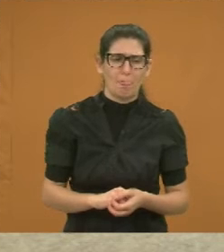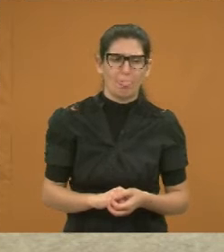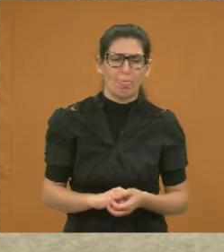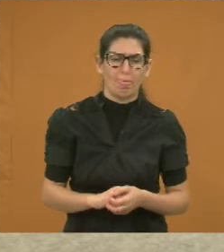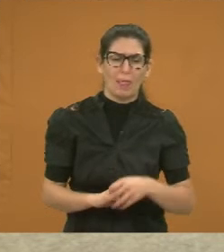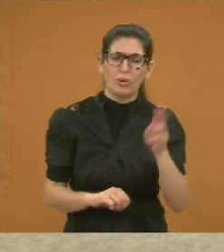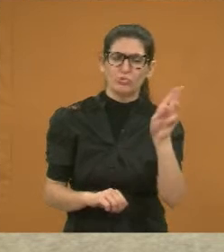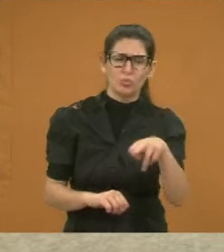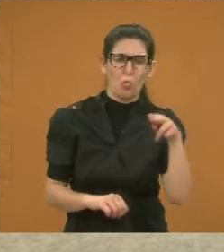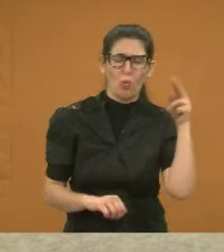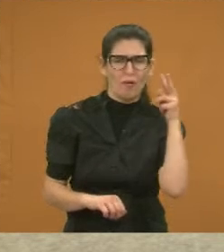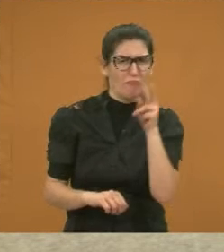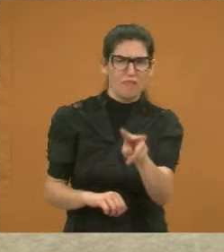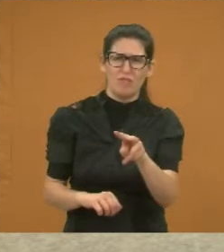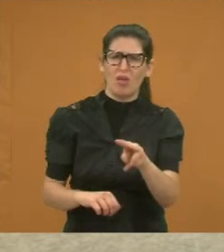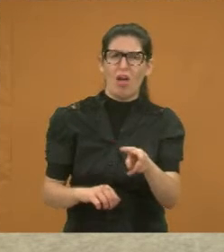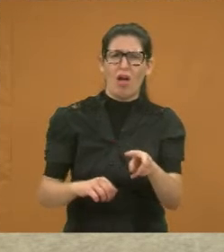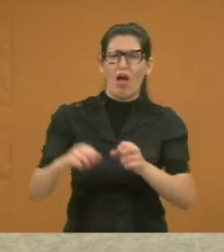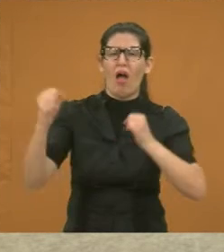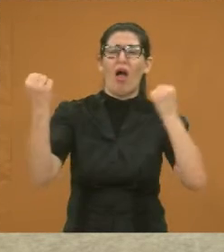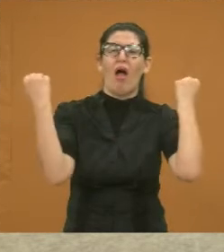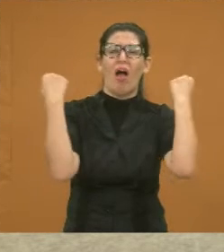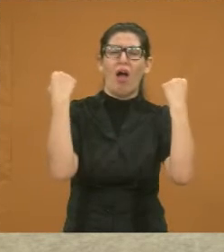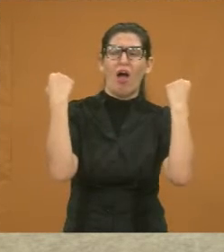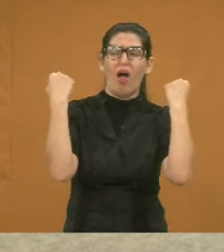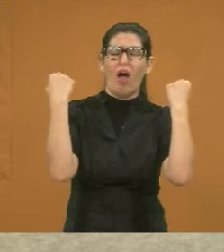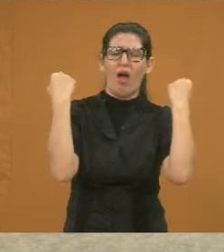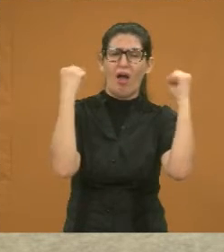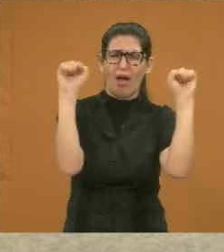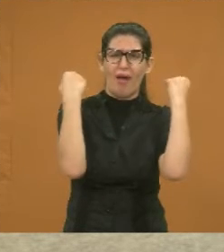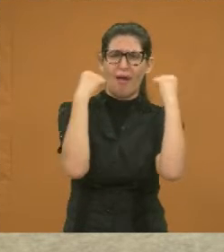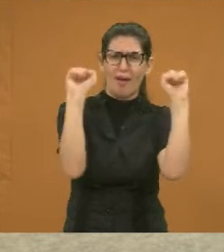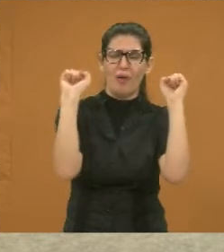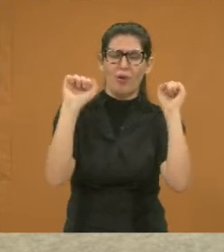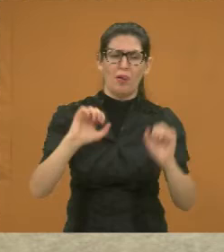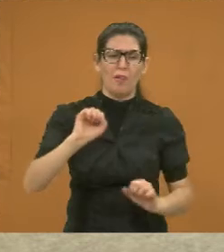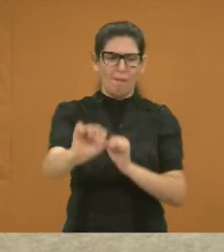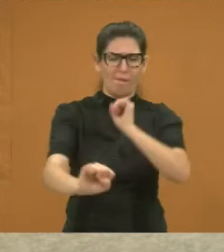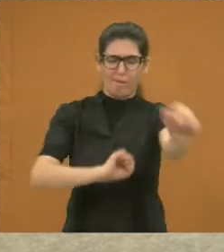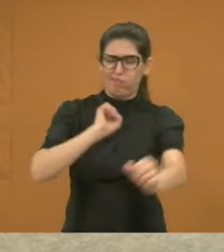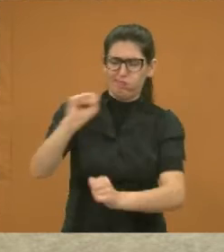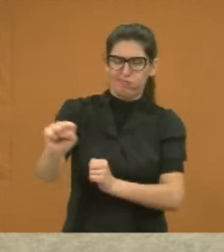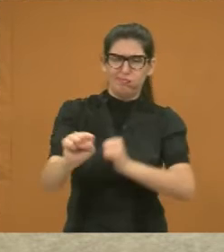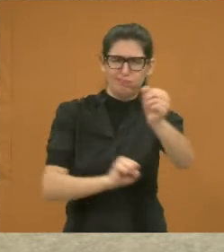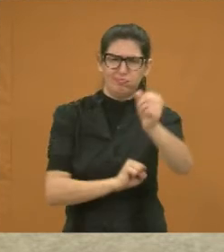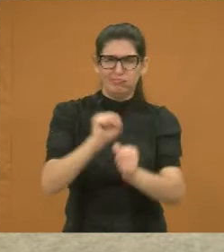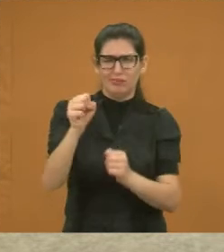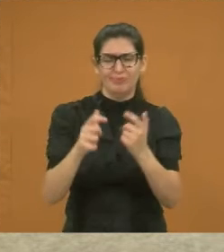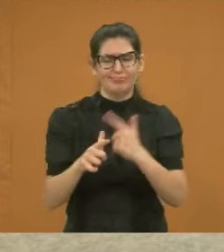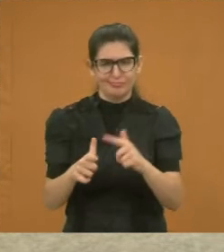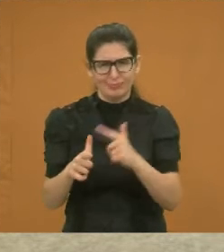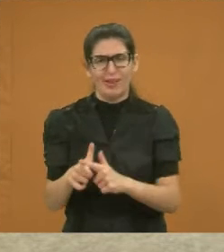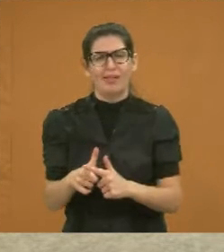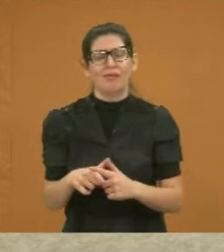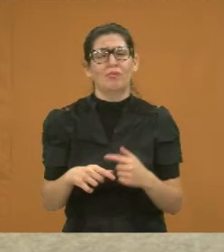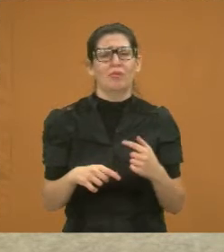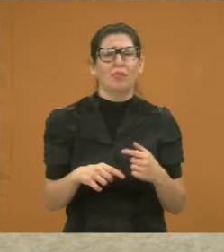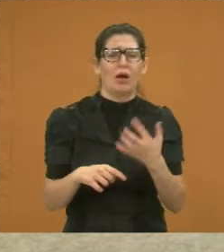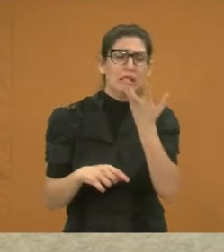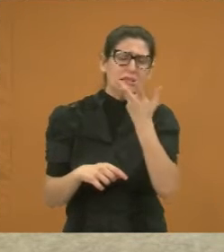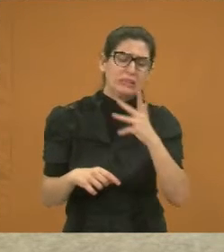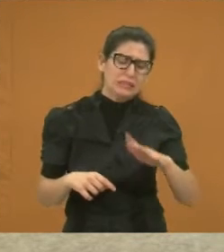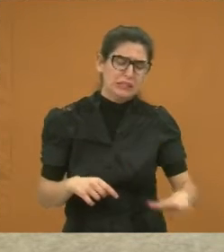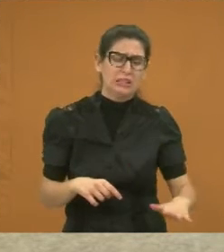academia com pau. Está fazendo academia lá e está dando problema para aquelas crianças que estão lá no Alto